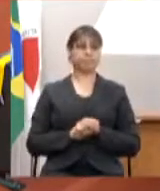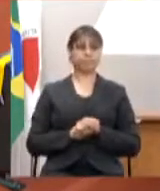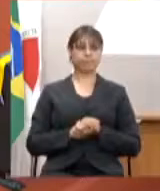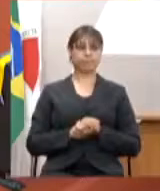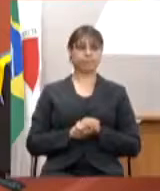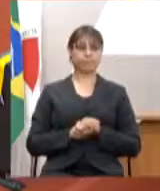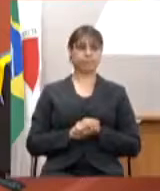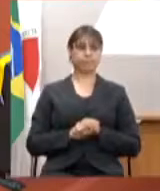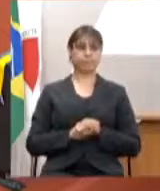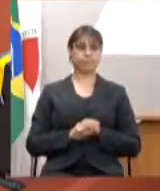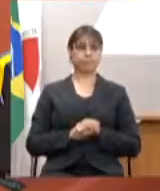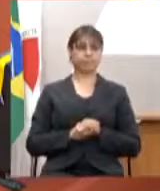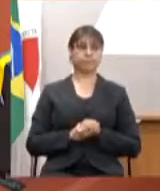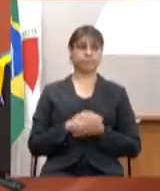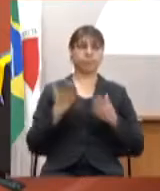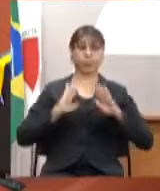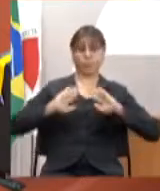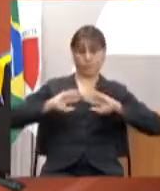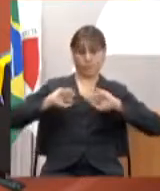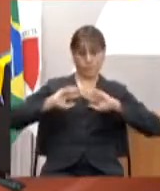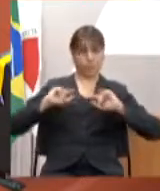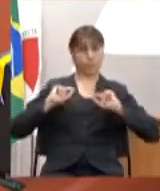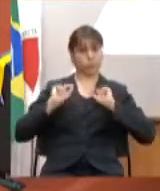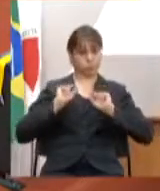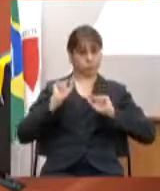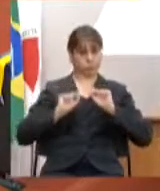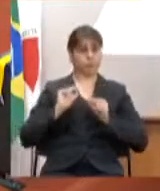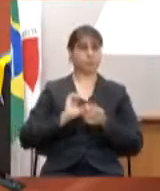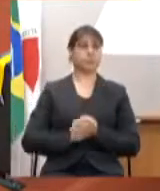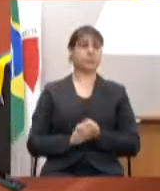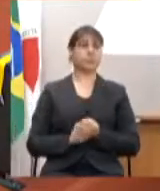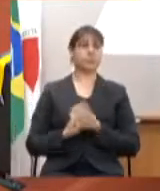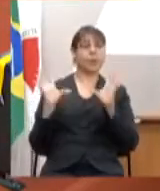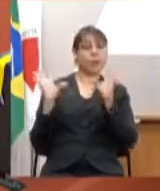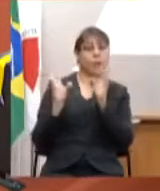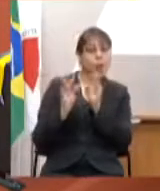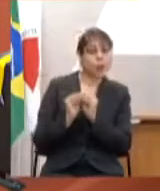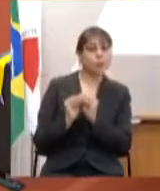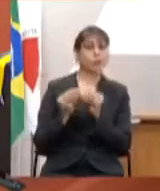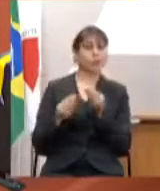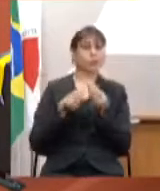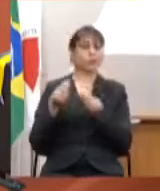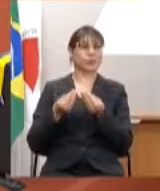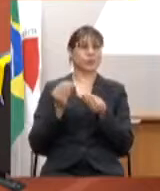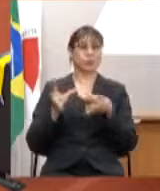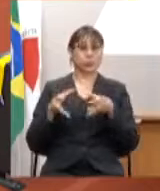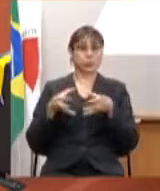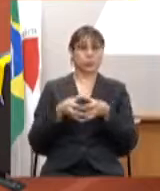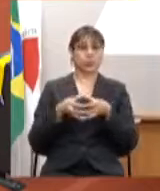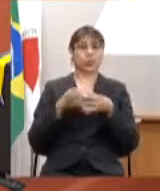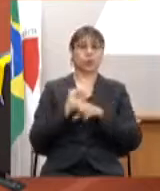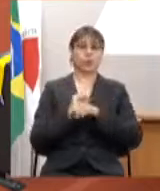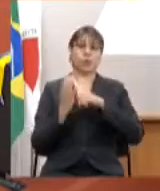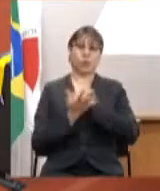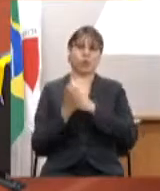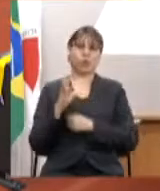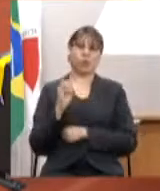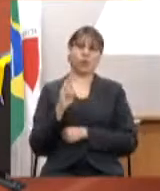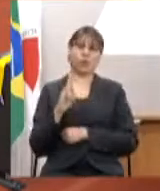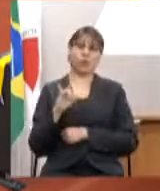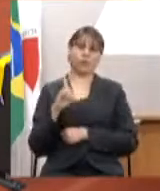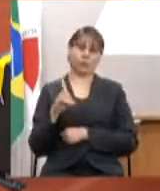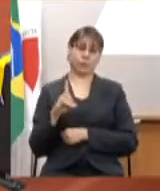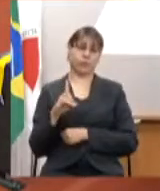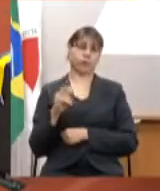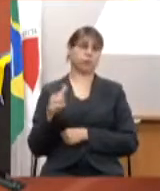Então o que me foi pedido foi um resumo sobre a atuação do comitê covid nessa epidemia